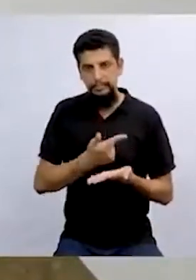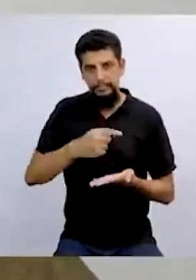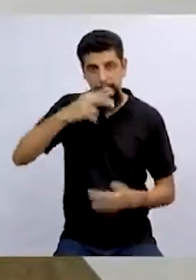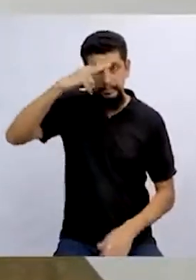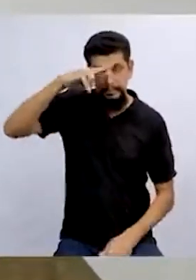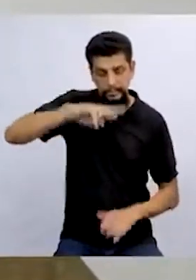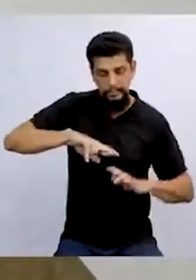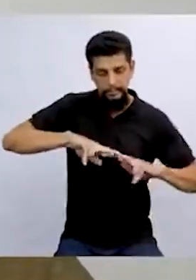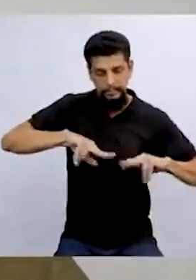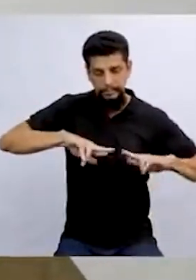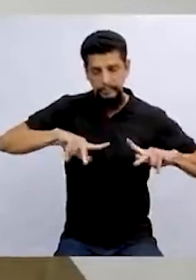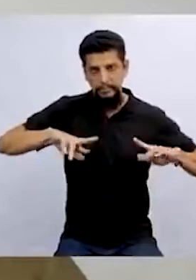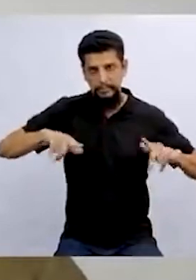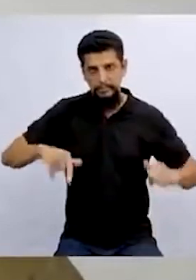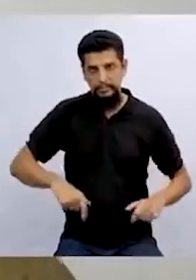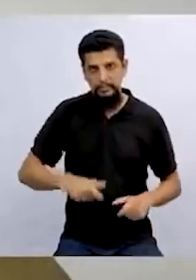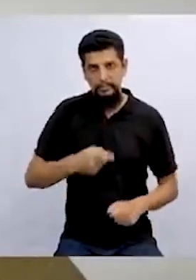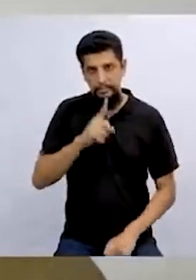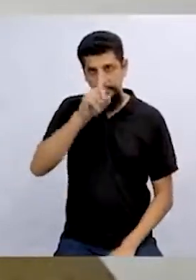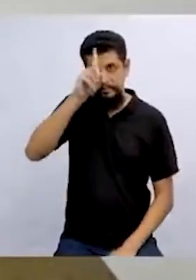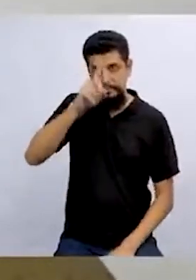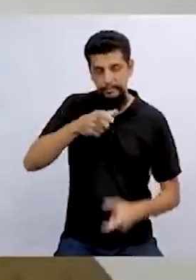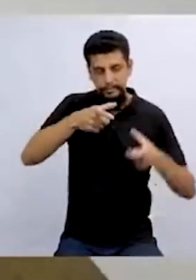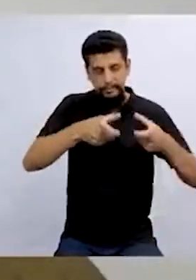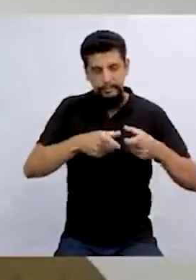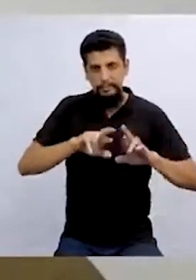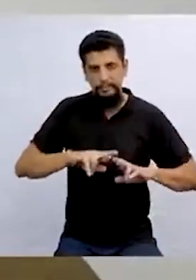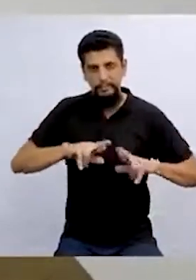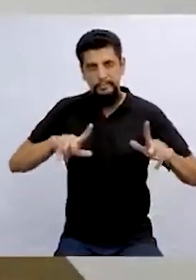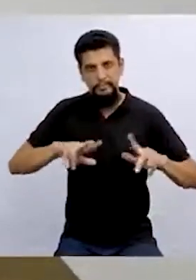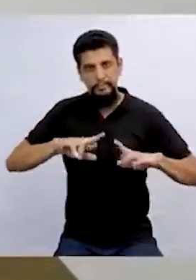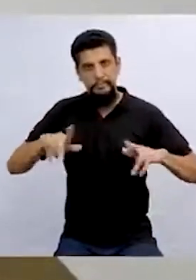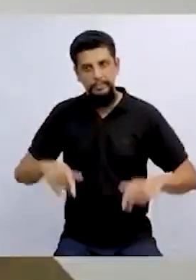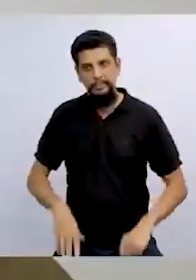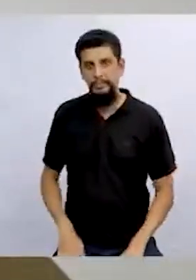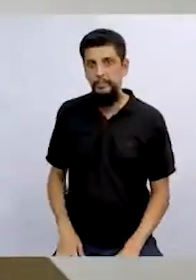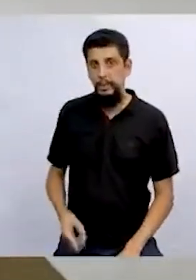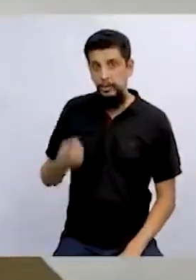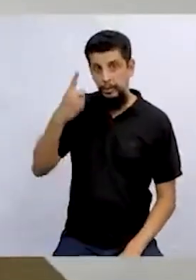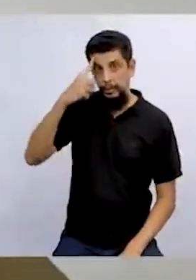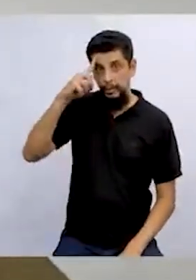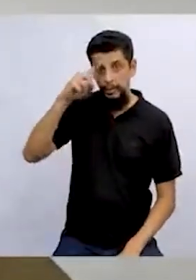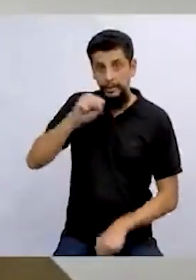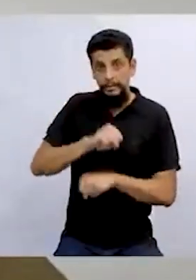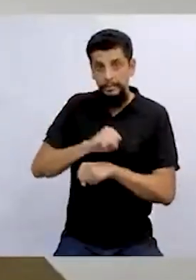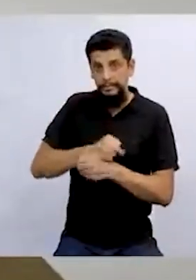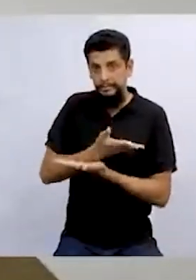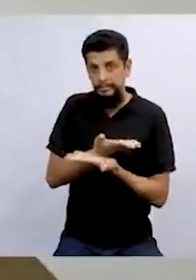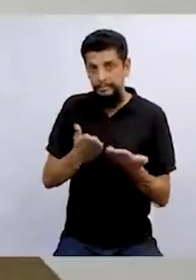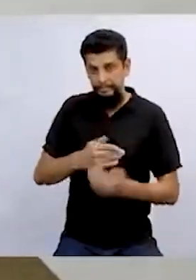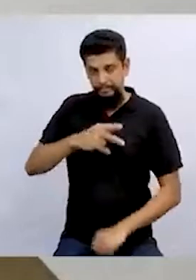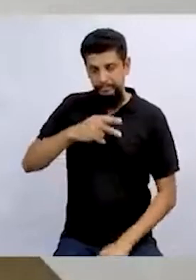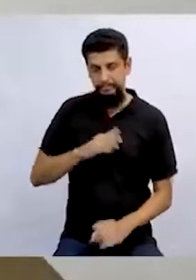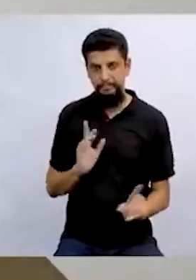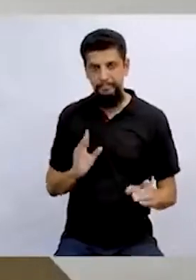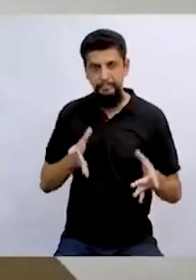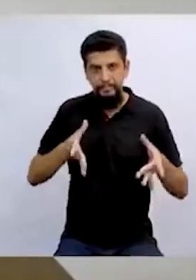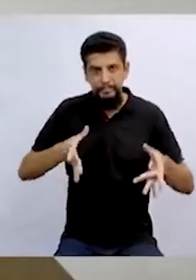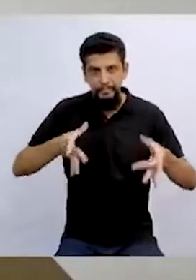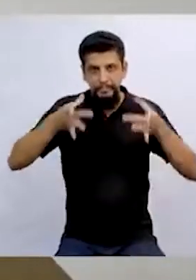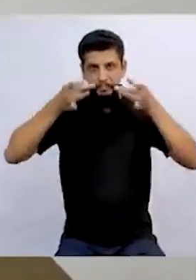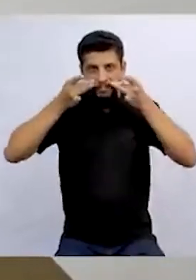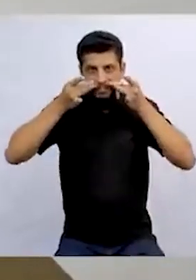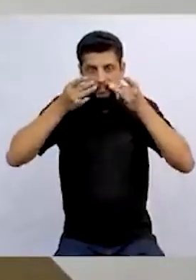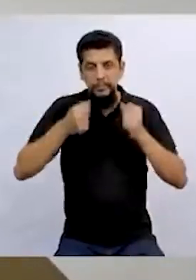diferente e as ideias vêm de lugares diferentes, né? Um dia eu espero poder conversar com vocês pessoalmente para contar